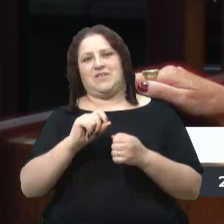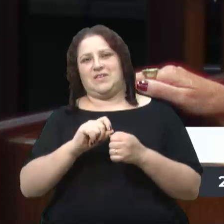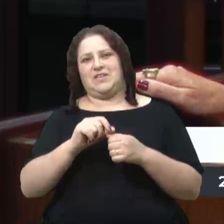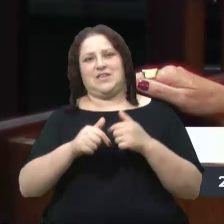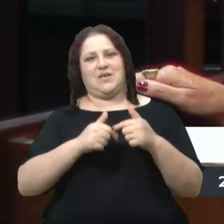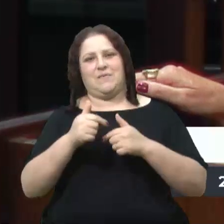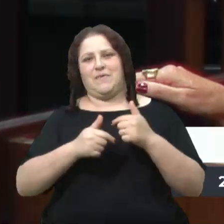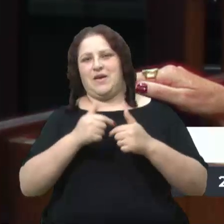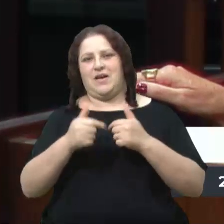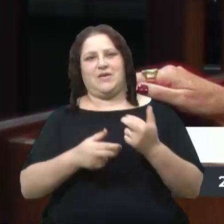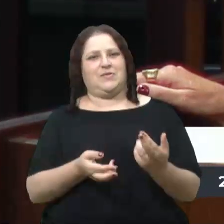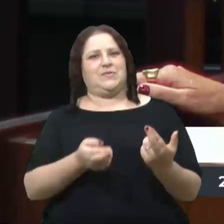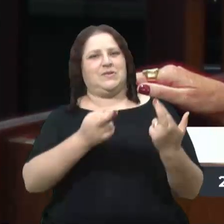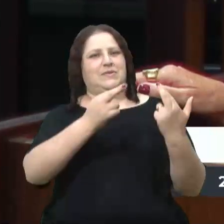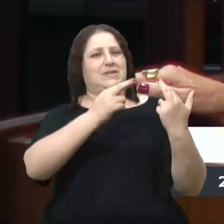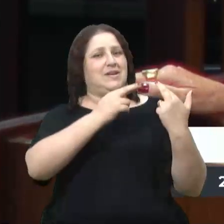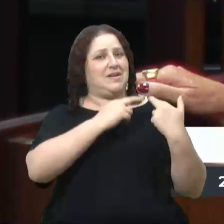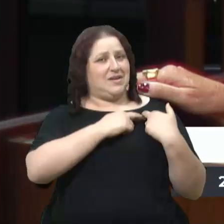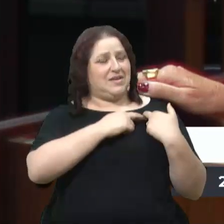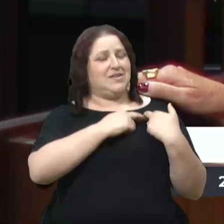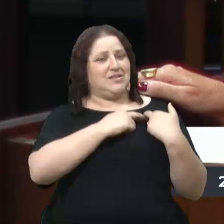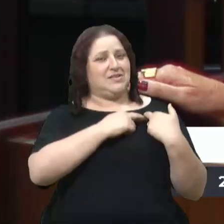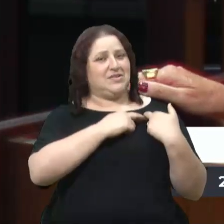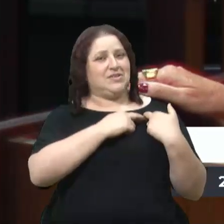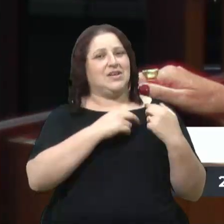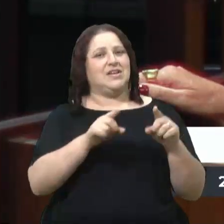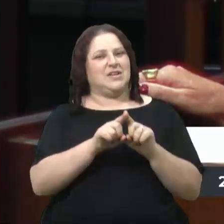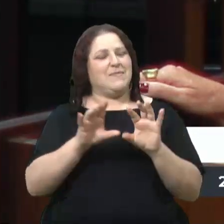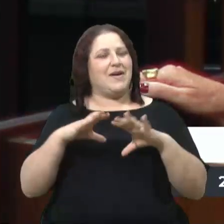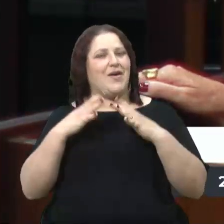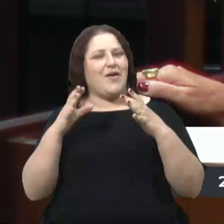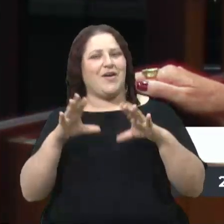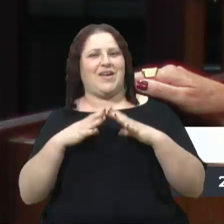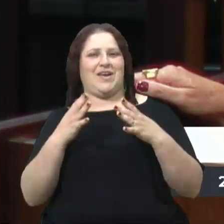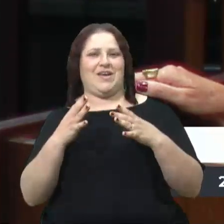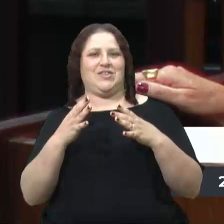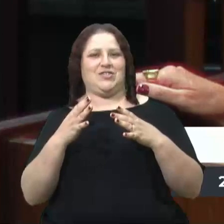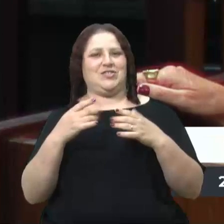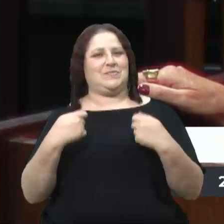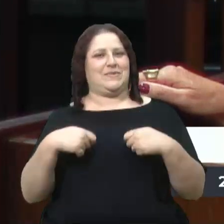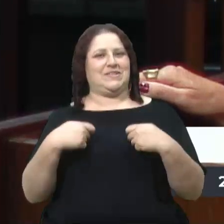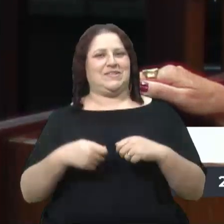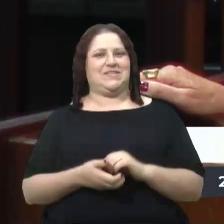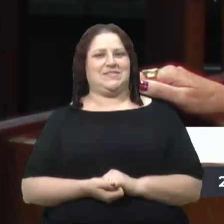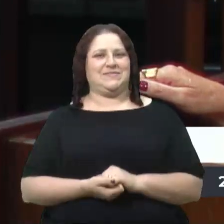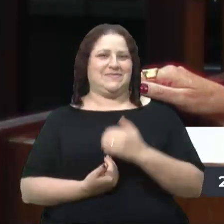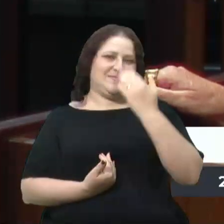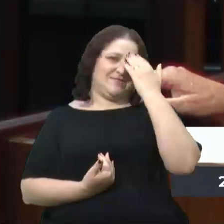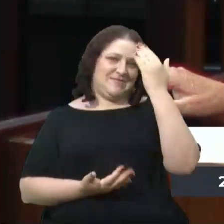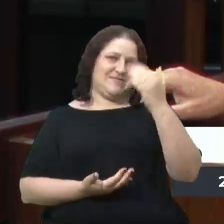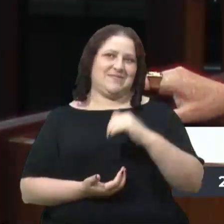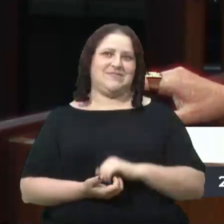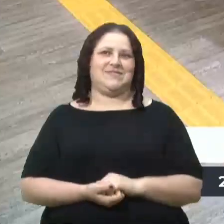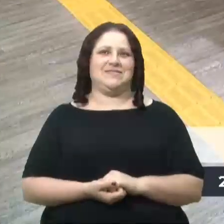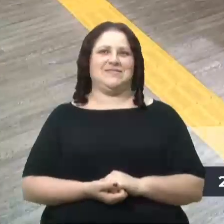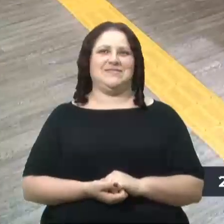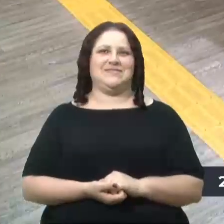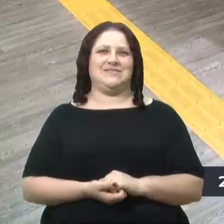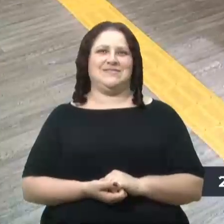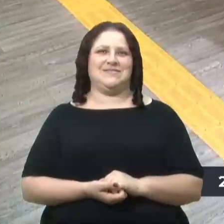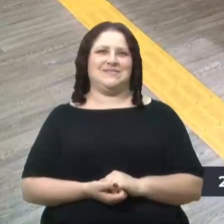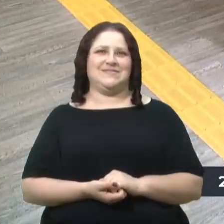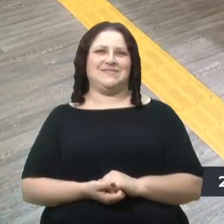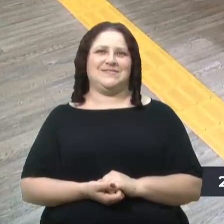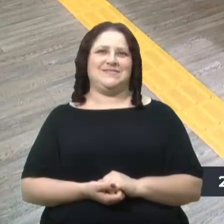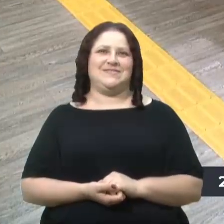responsabilidade e coragem que é necessária. Muito obrigada, então. Obrigado,